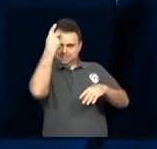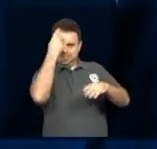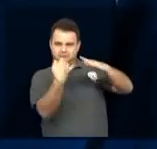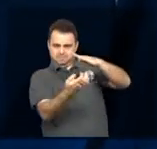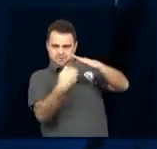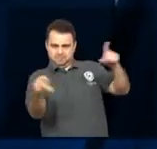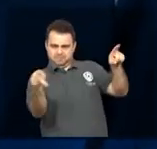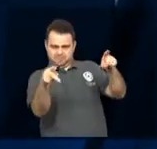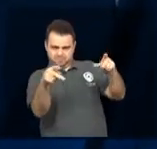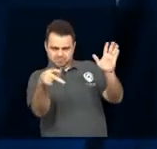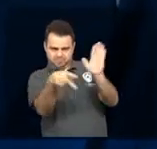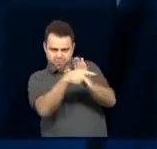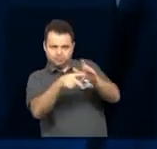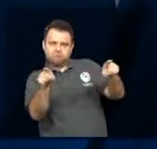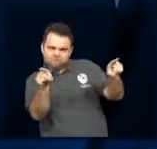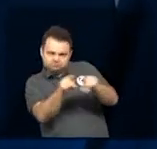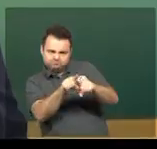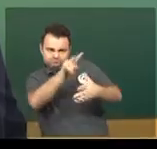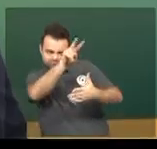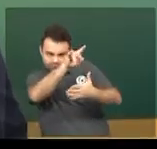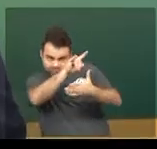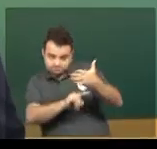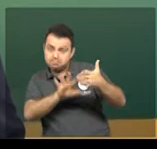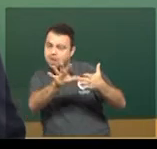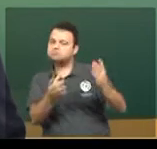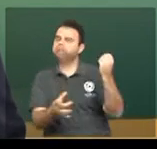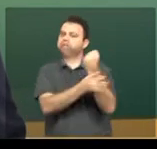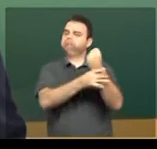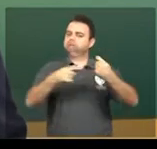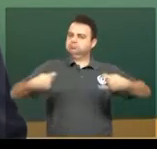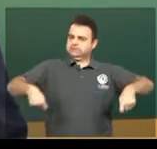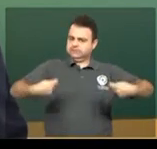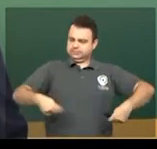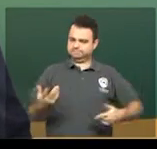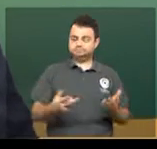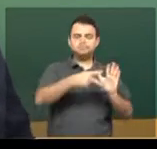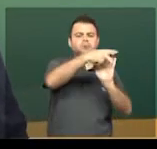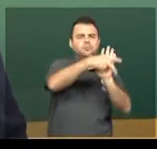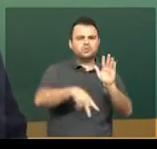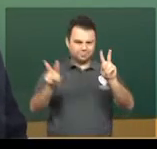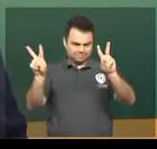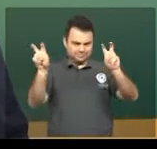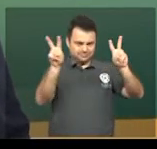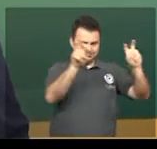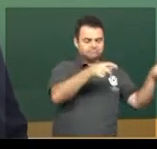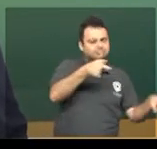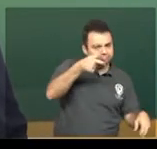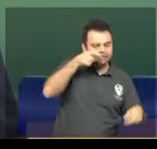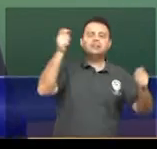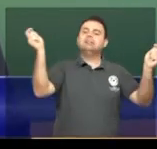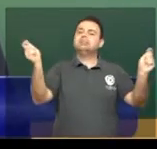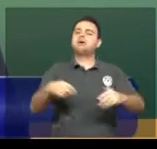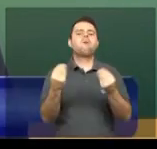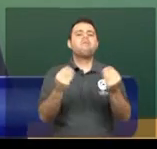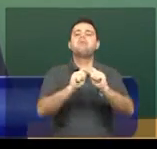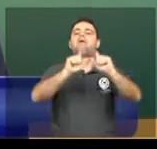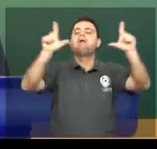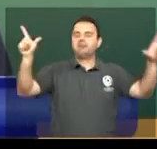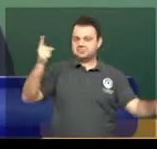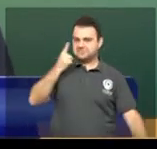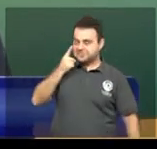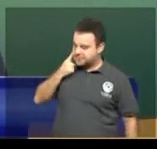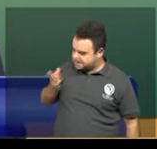de crédito com outorga de garantia. Saiba mais sobre os projetos em tramitação na Câmara de Rio Preto no nosso site www